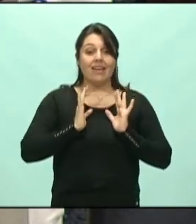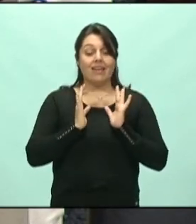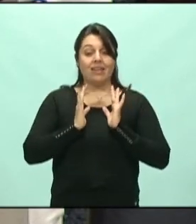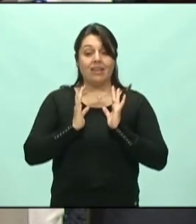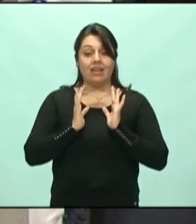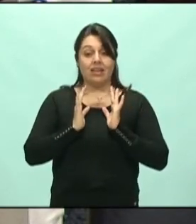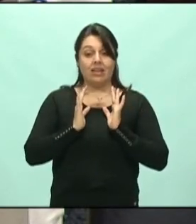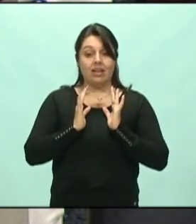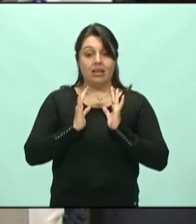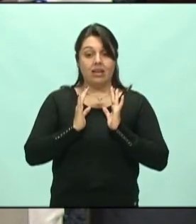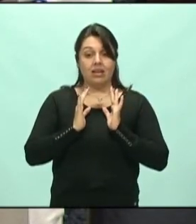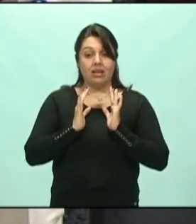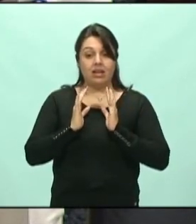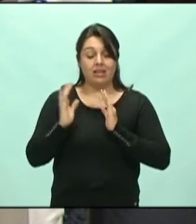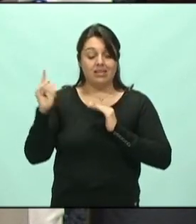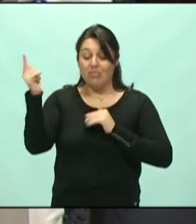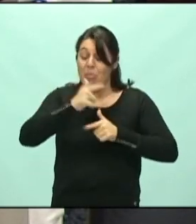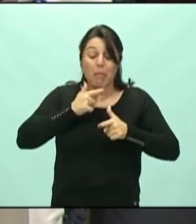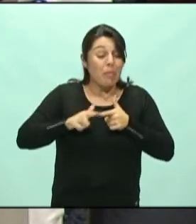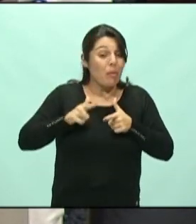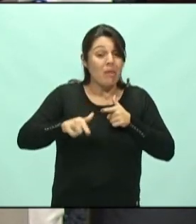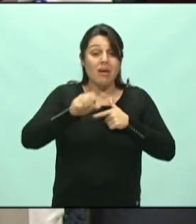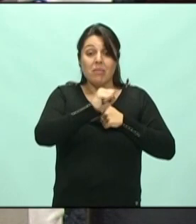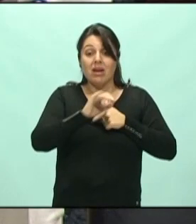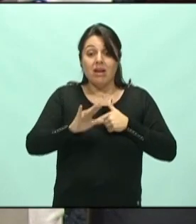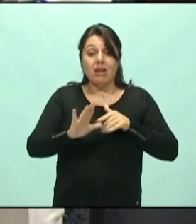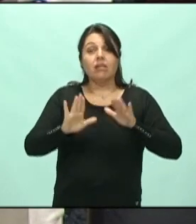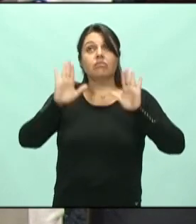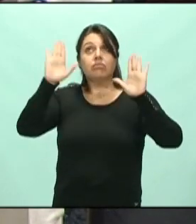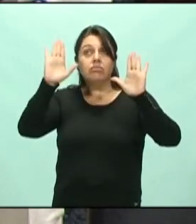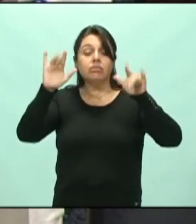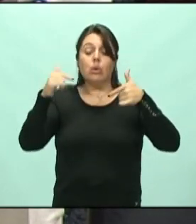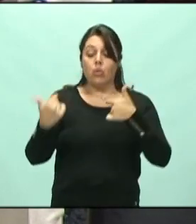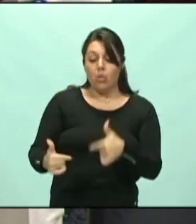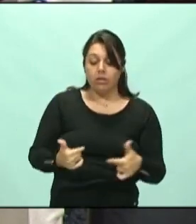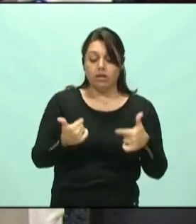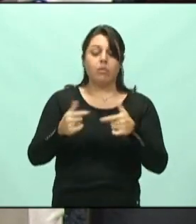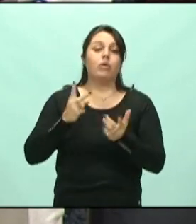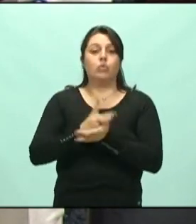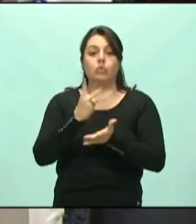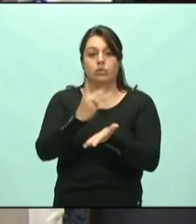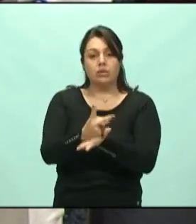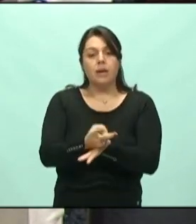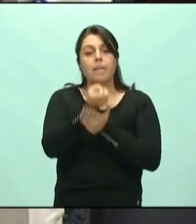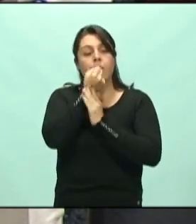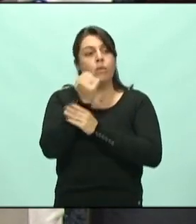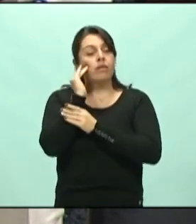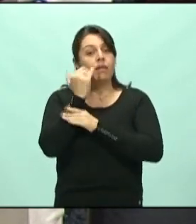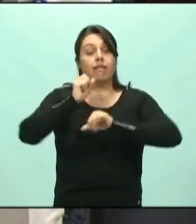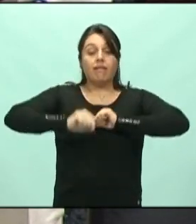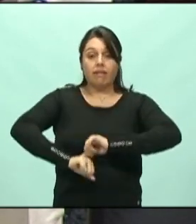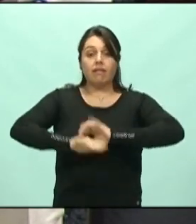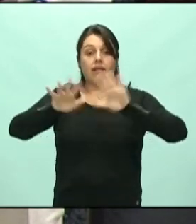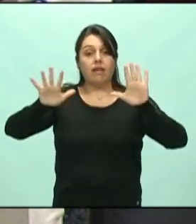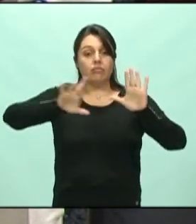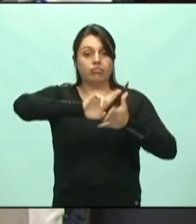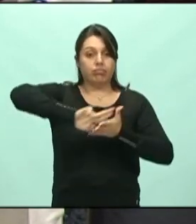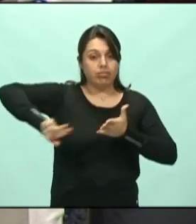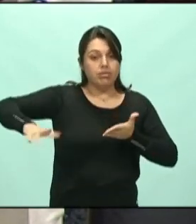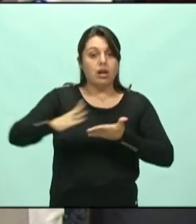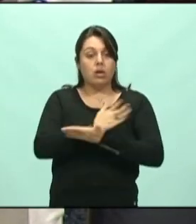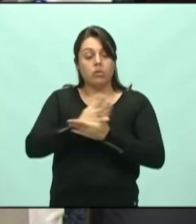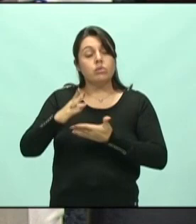Isso traiu caos para Santa Catarina. Só que, graças ao trabalho desse continuidade e um bom entendimento de vários deputados,